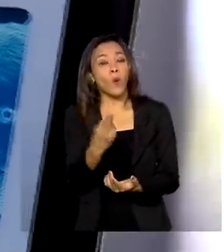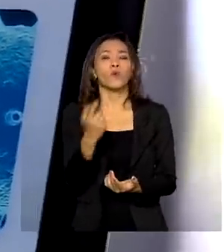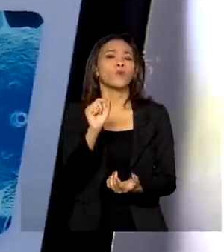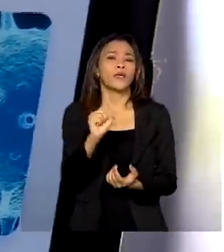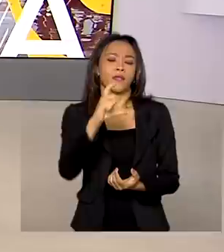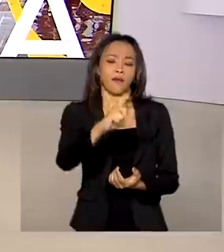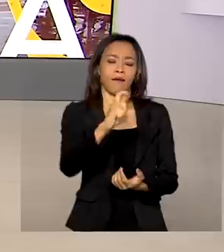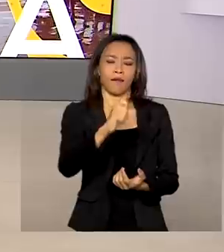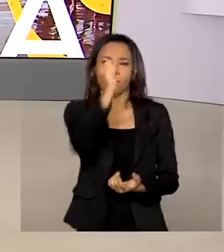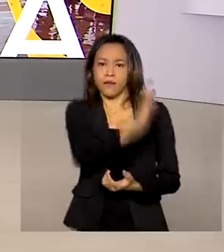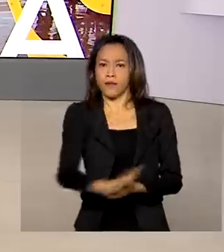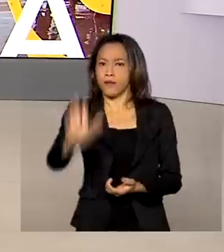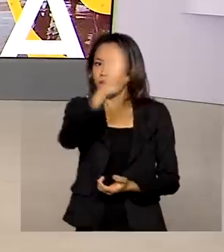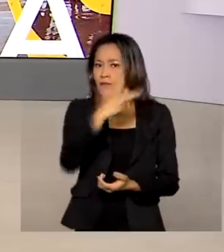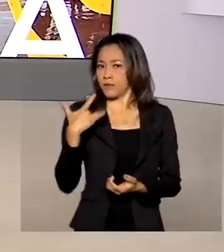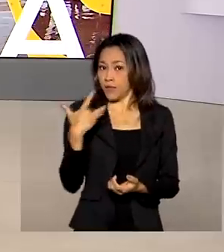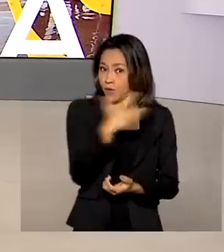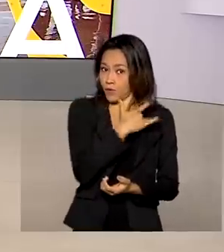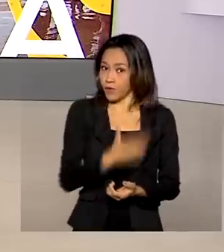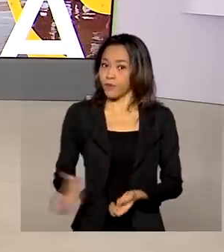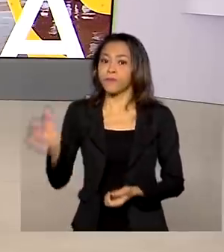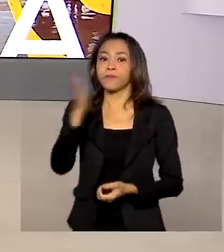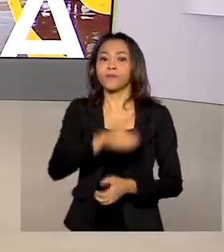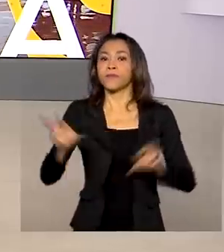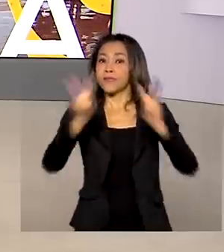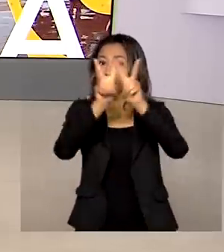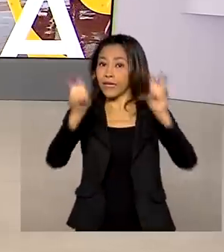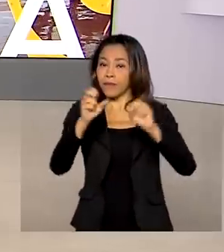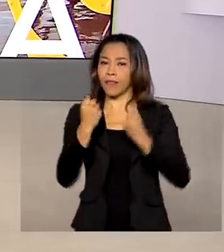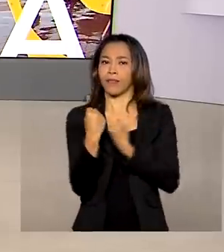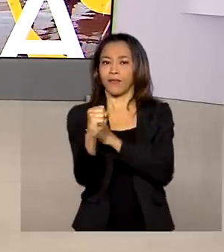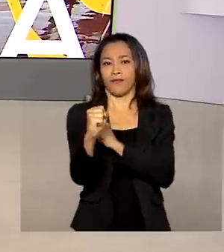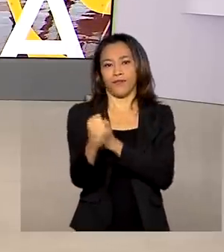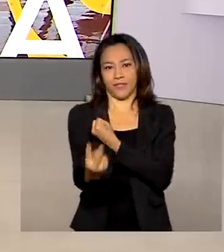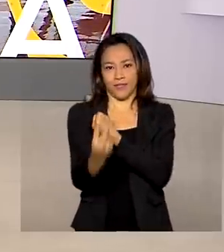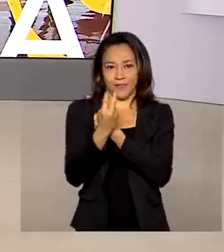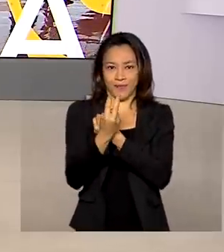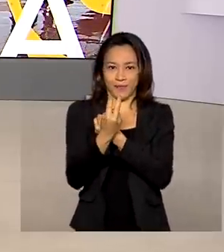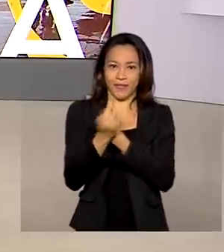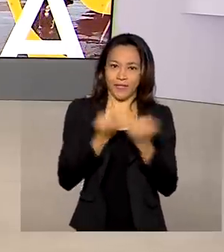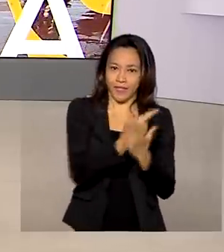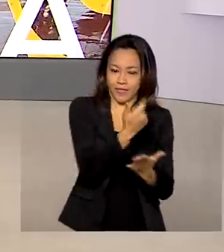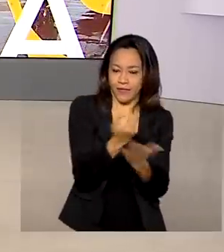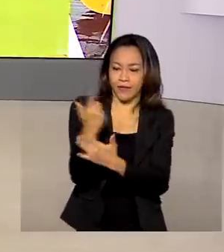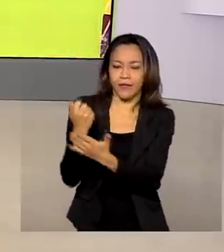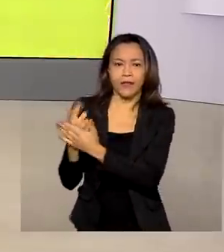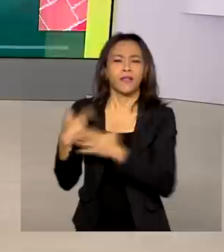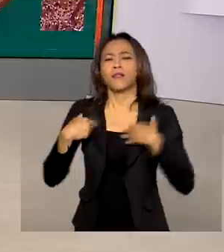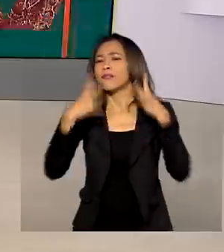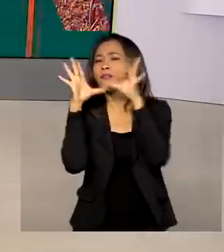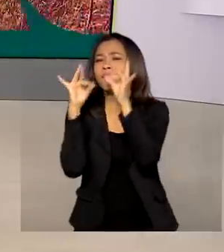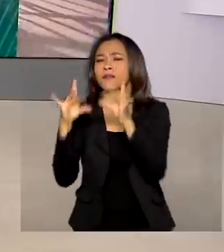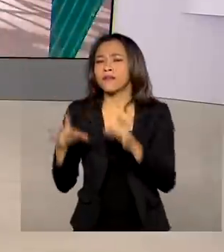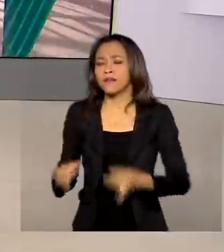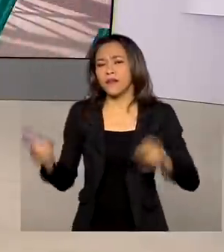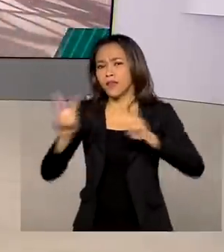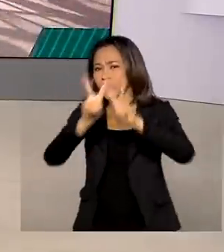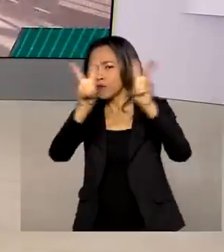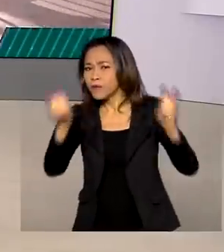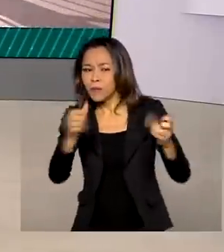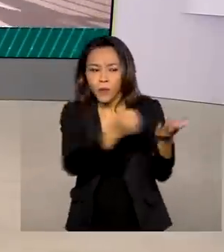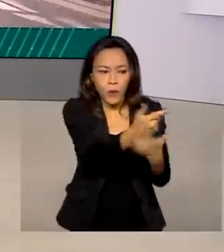de Saúde. O assunto agora é defesa do consumidor. Para ter acesso a detalhes sobre relações de consumo,